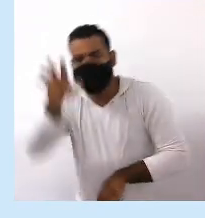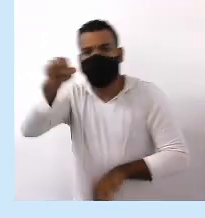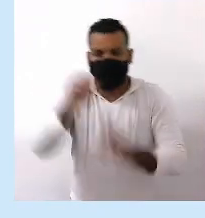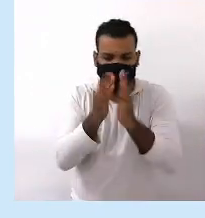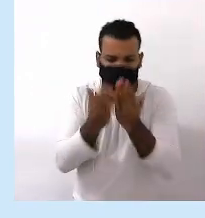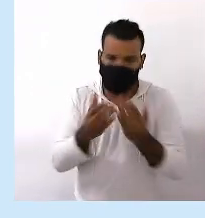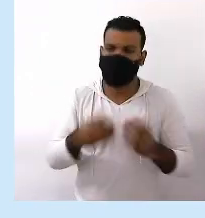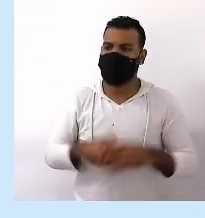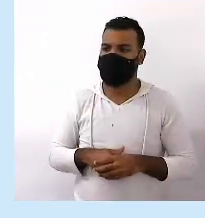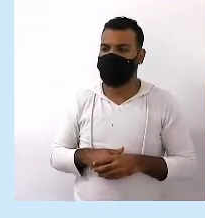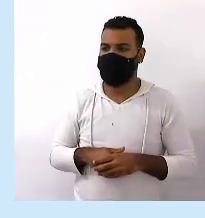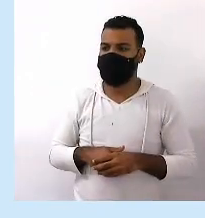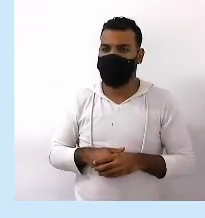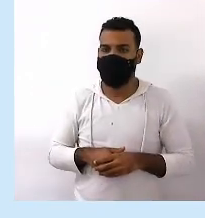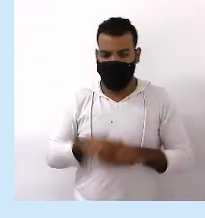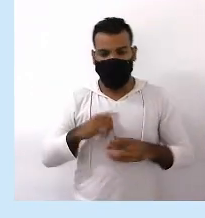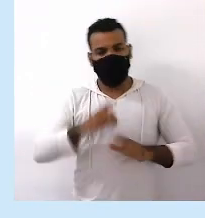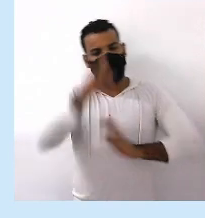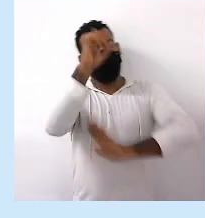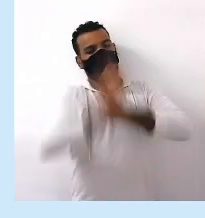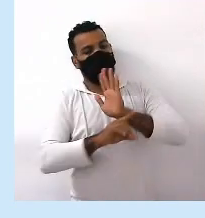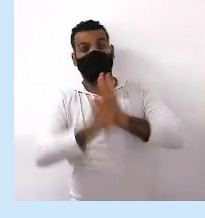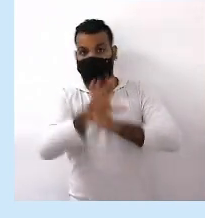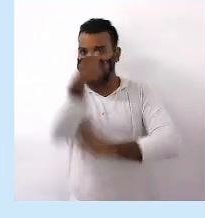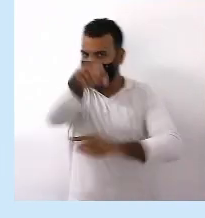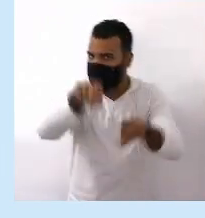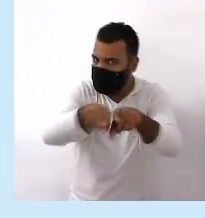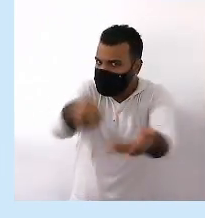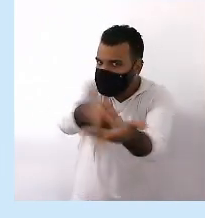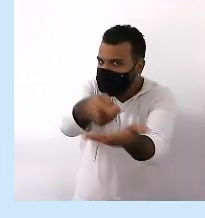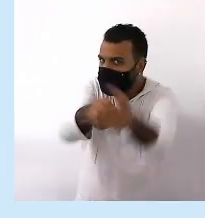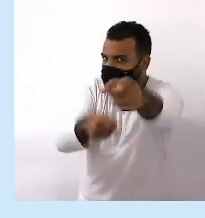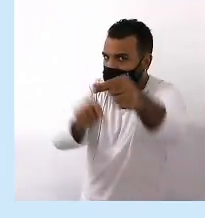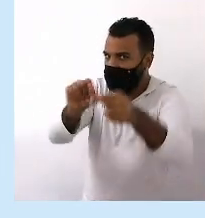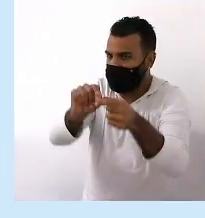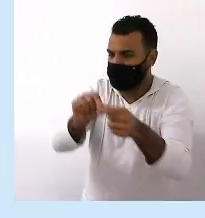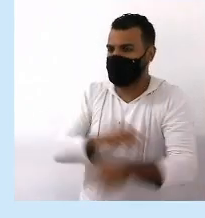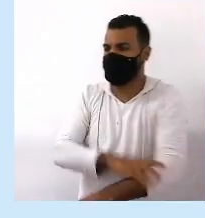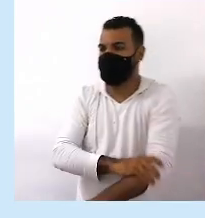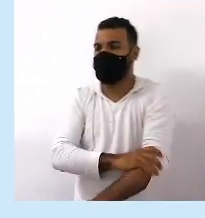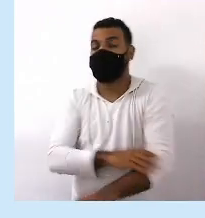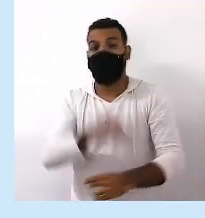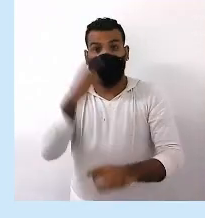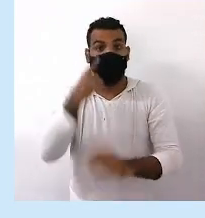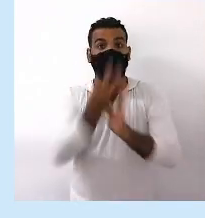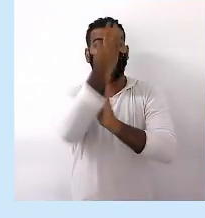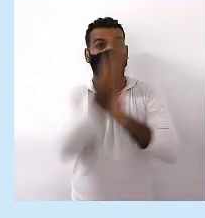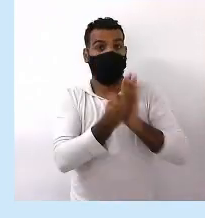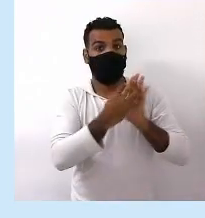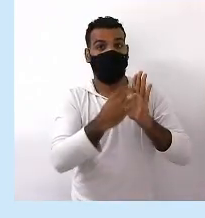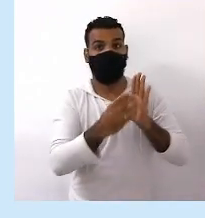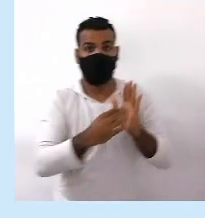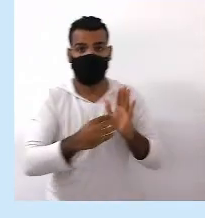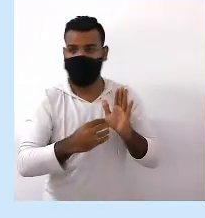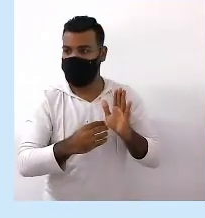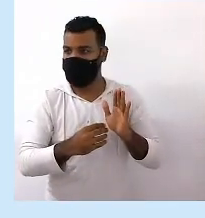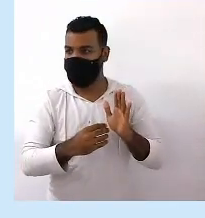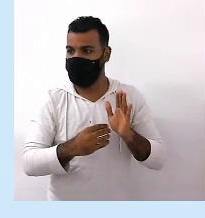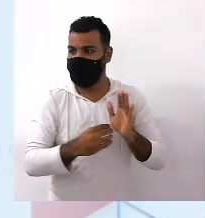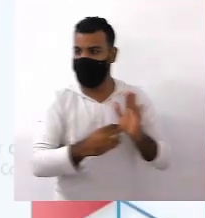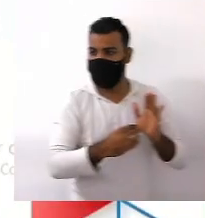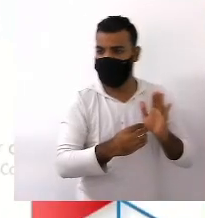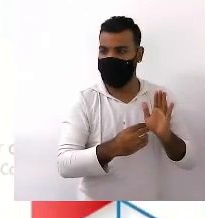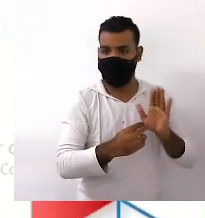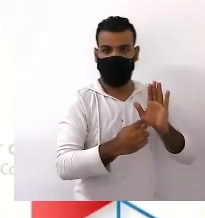Mas também deveres E aí vamos ter agora O contato com Um texto normativo Olha aí no slide